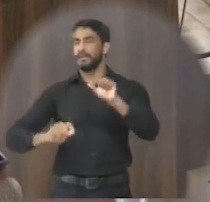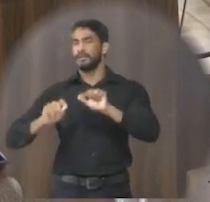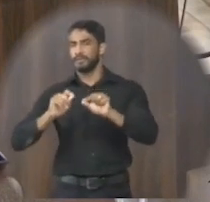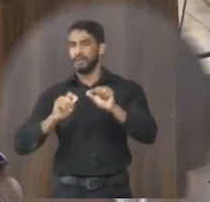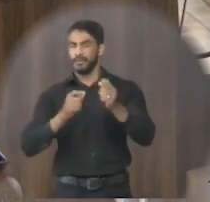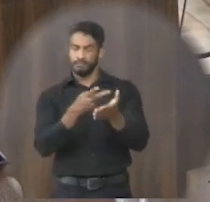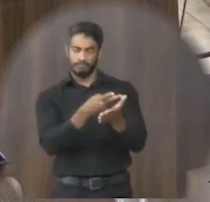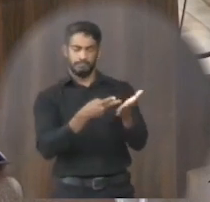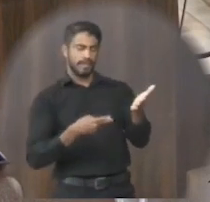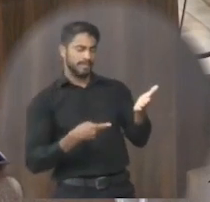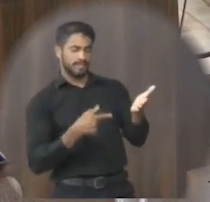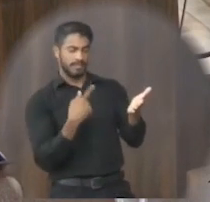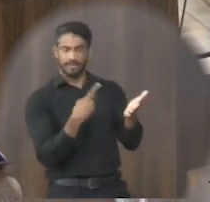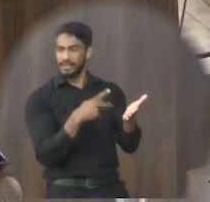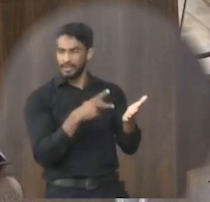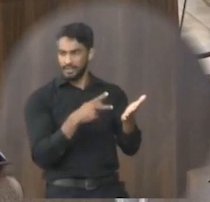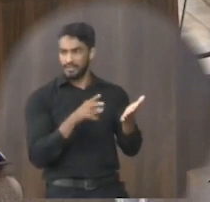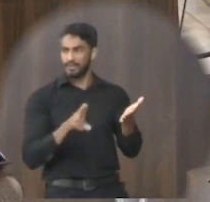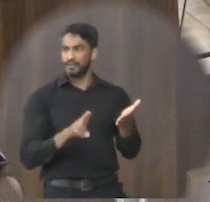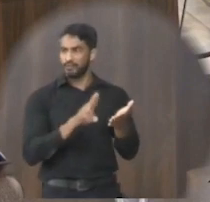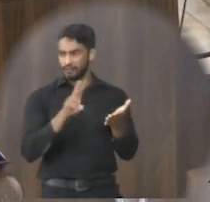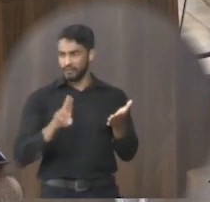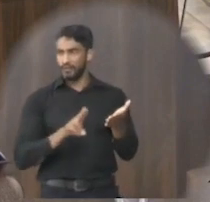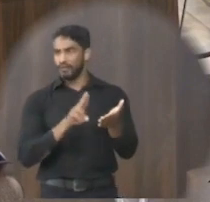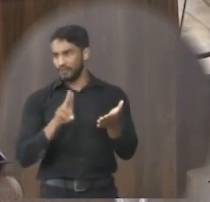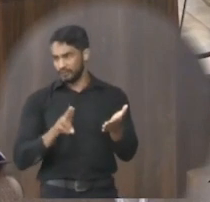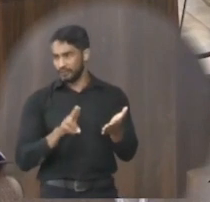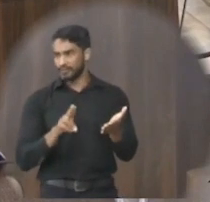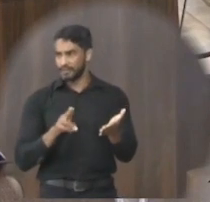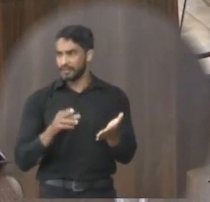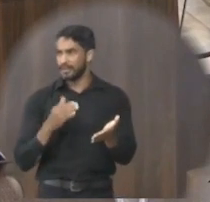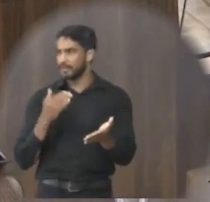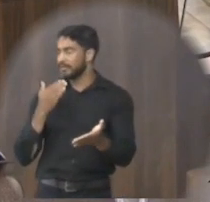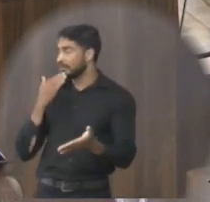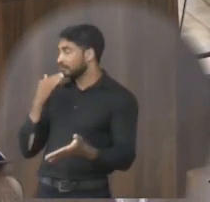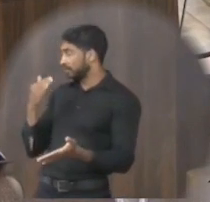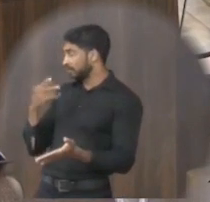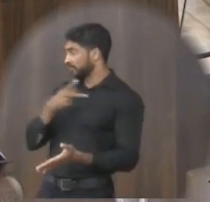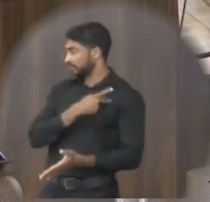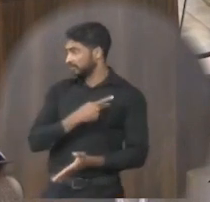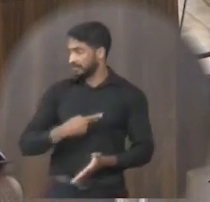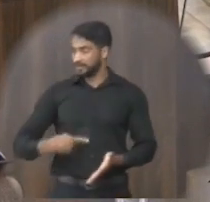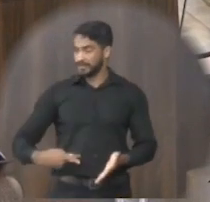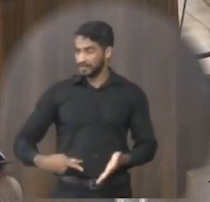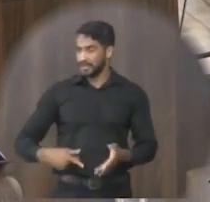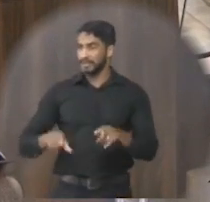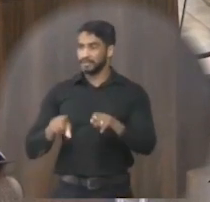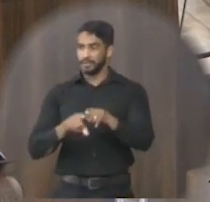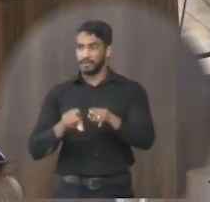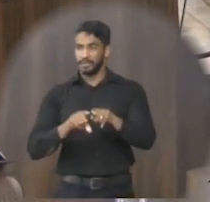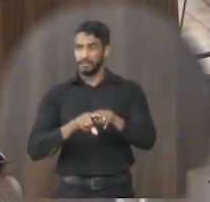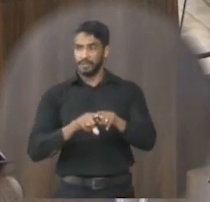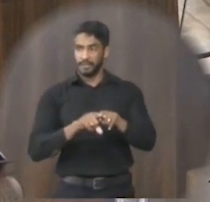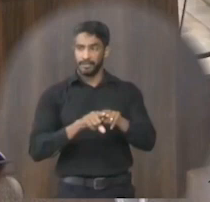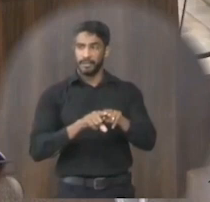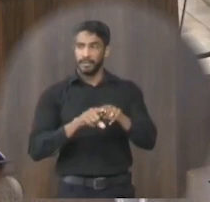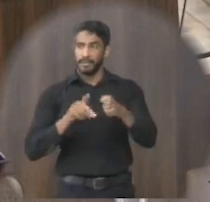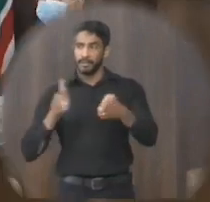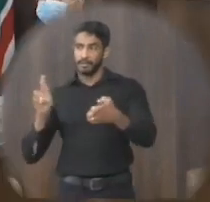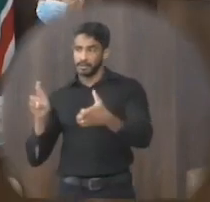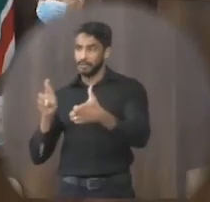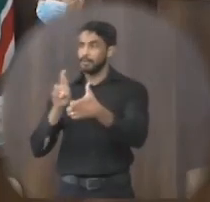pareceres vou usar aqui com a licença do nosso presidente e da nossa procuradora